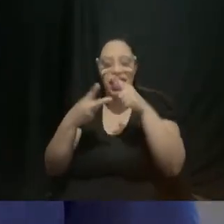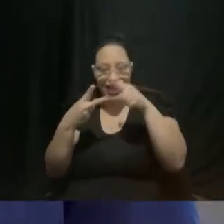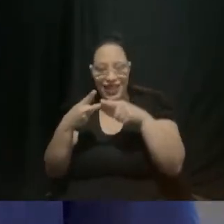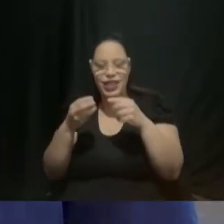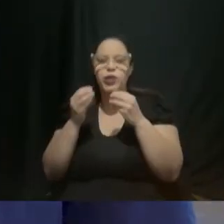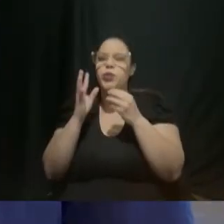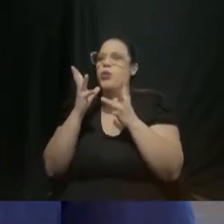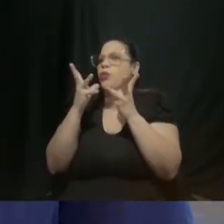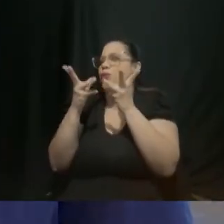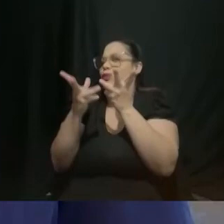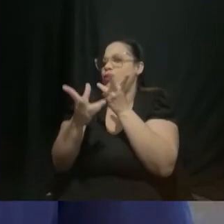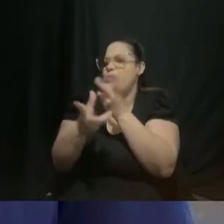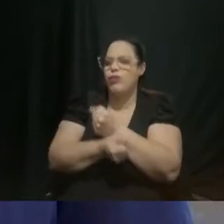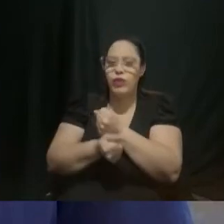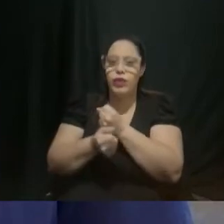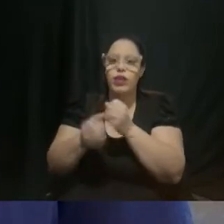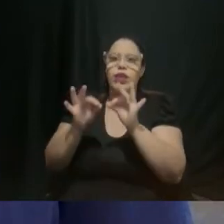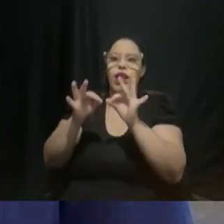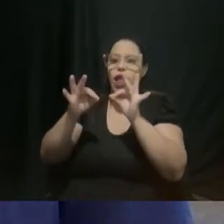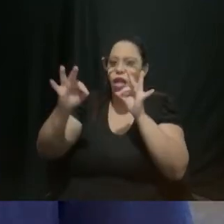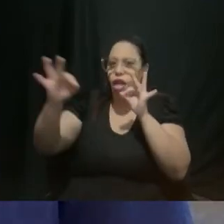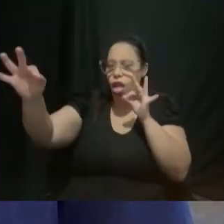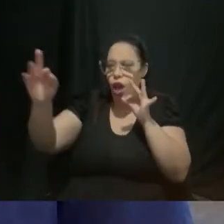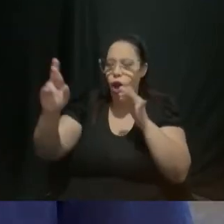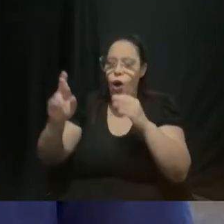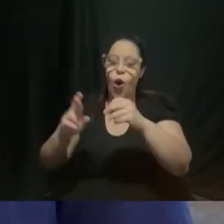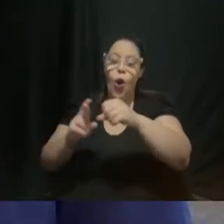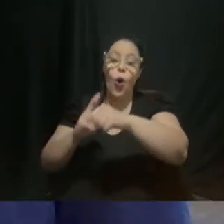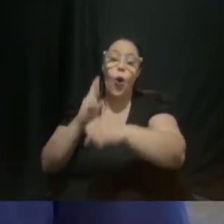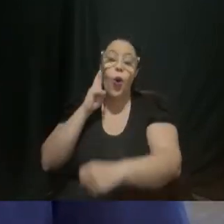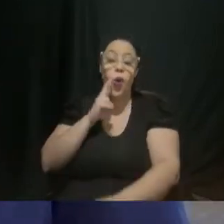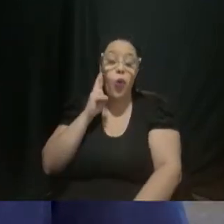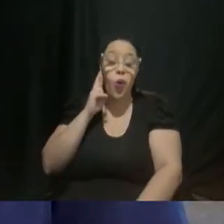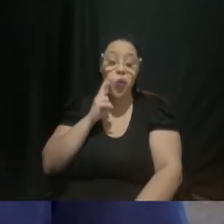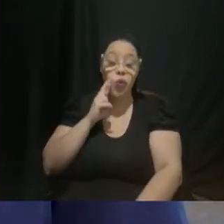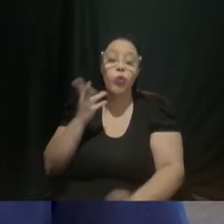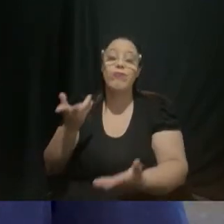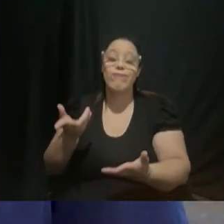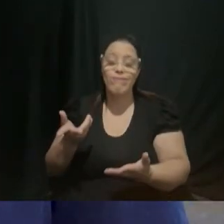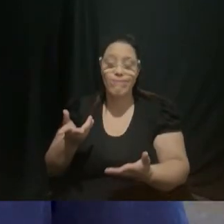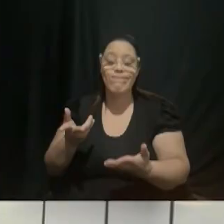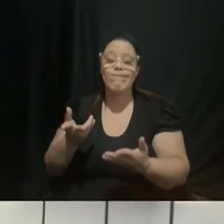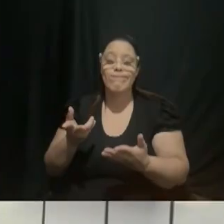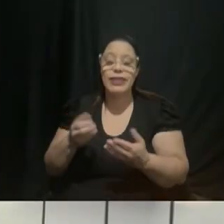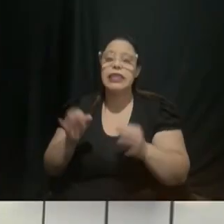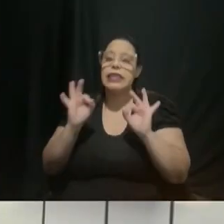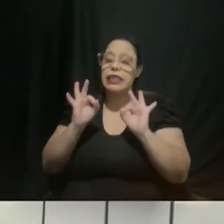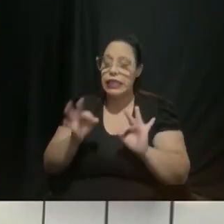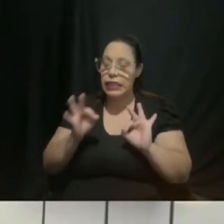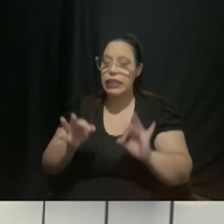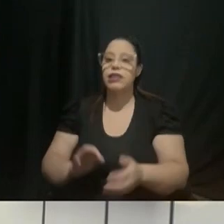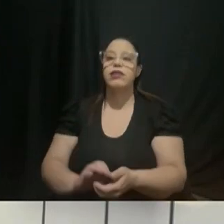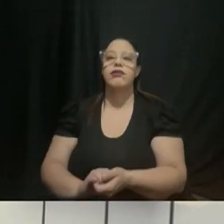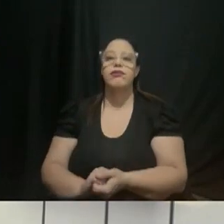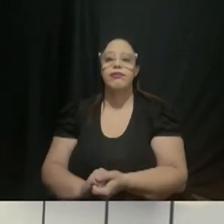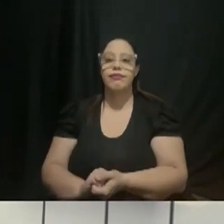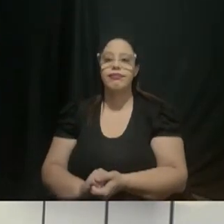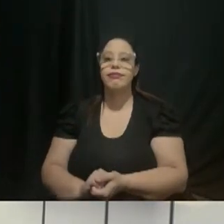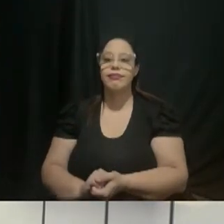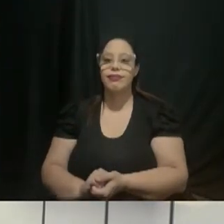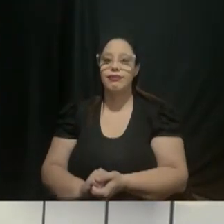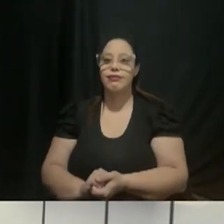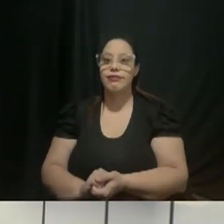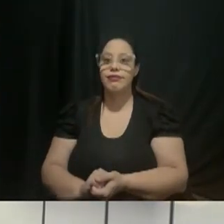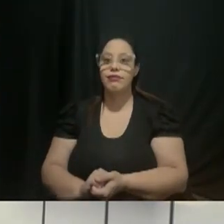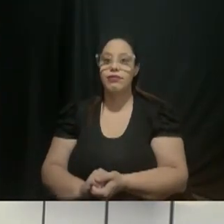ainda está longe ainda ele mora em Rondônia de onde eu vim então acho que ele merece sim com certeza É, eu estou entre aqueles